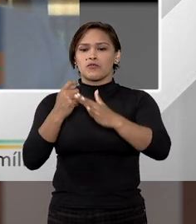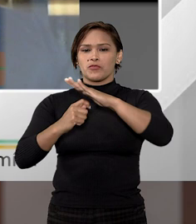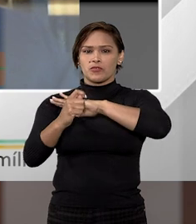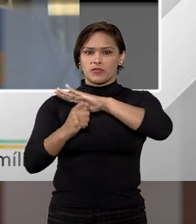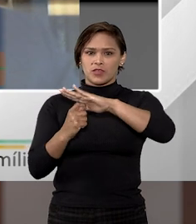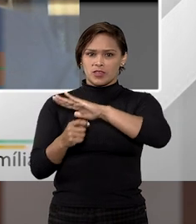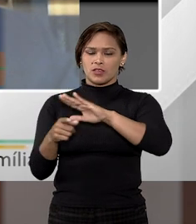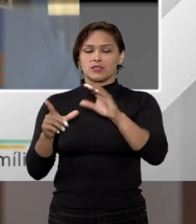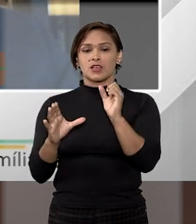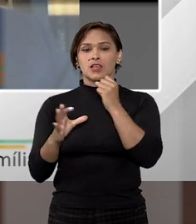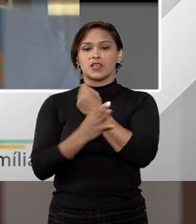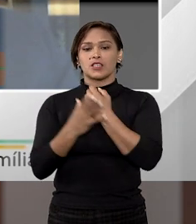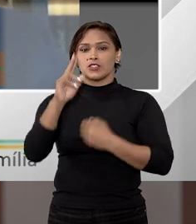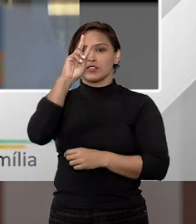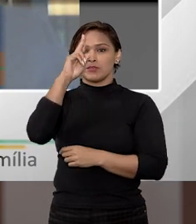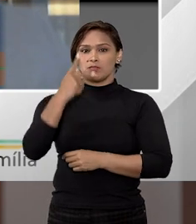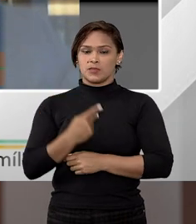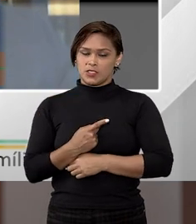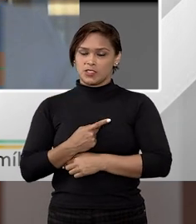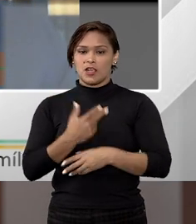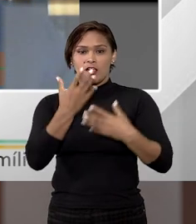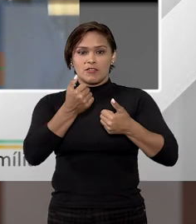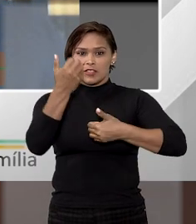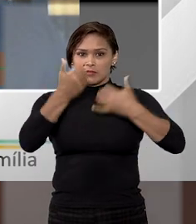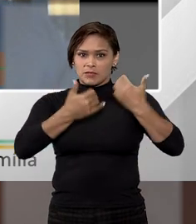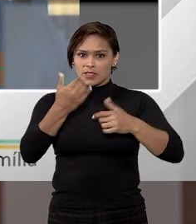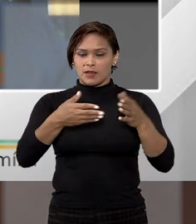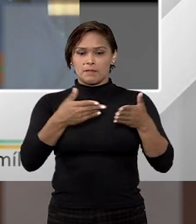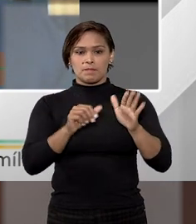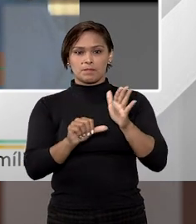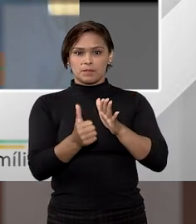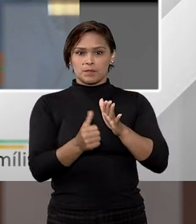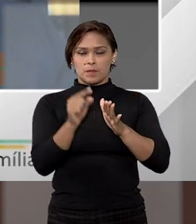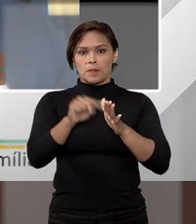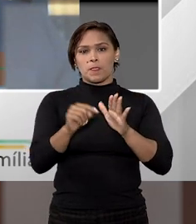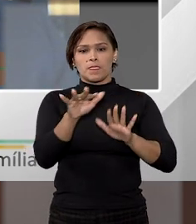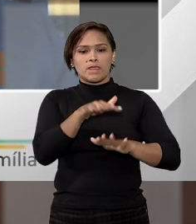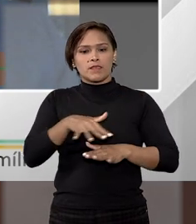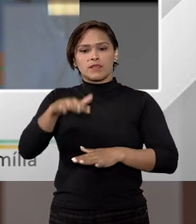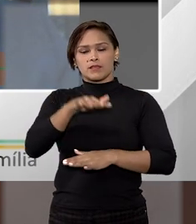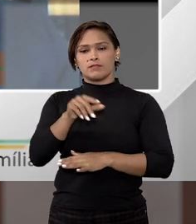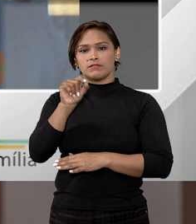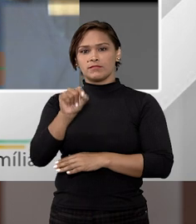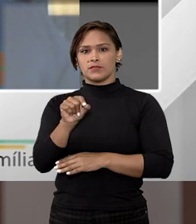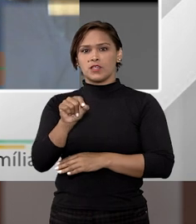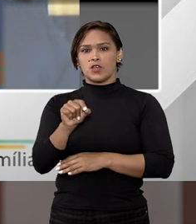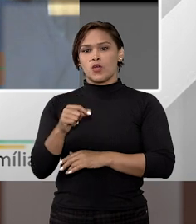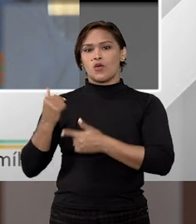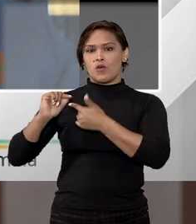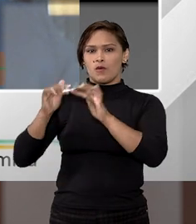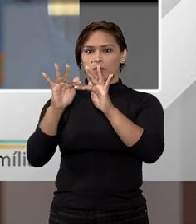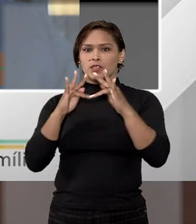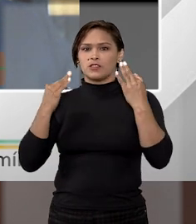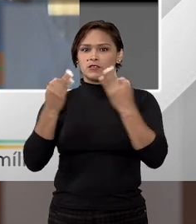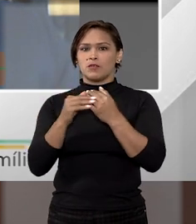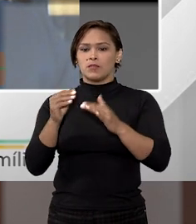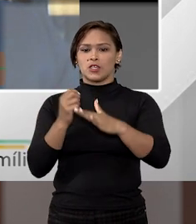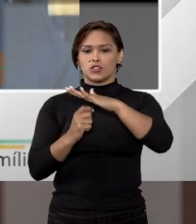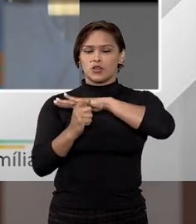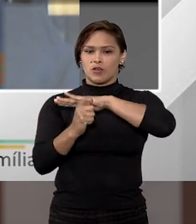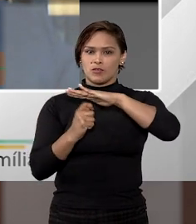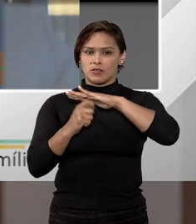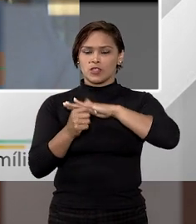de fiança, que é uma garantia pessoal. Vamos lá. Primeiro que, em geral, o bem de família de um